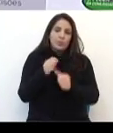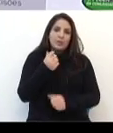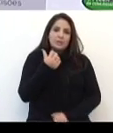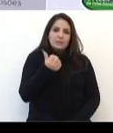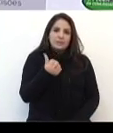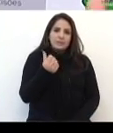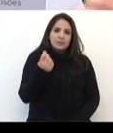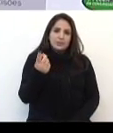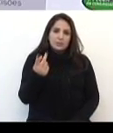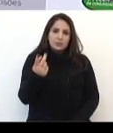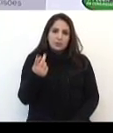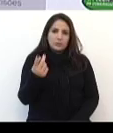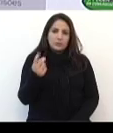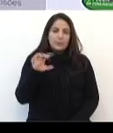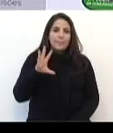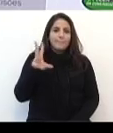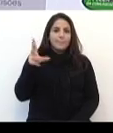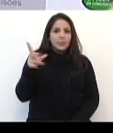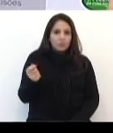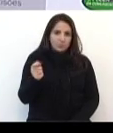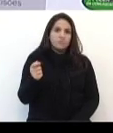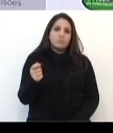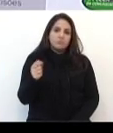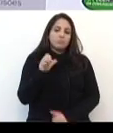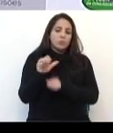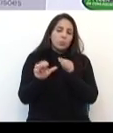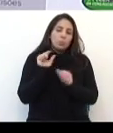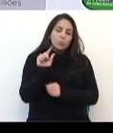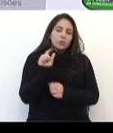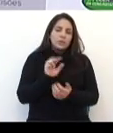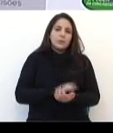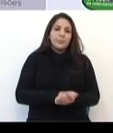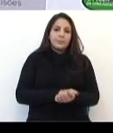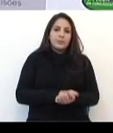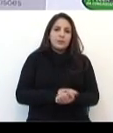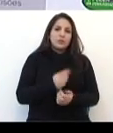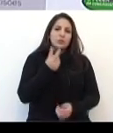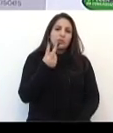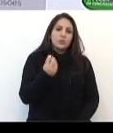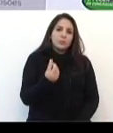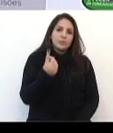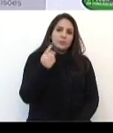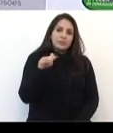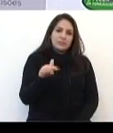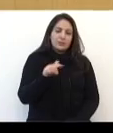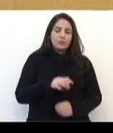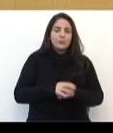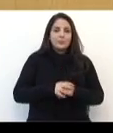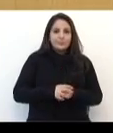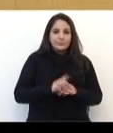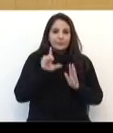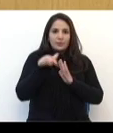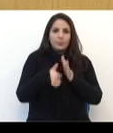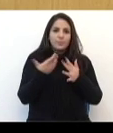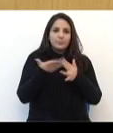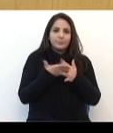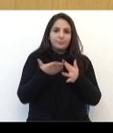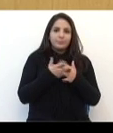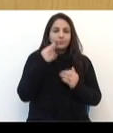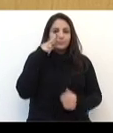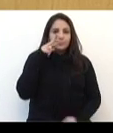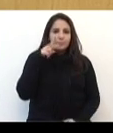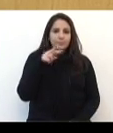milhões, a projeção da receita do ano de 2017. E depois do